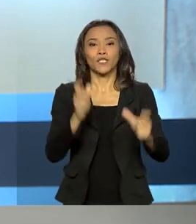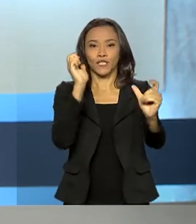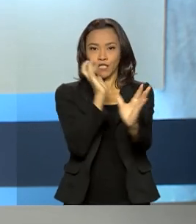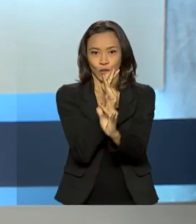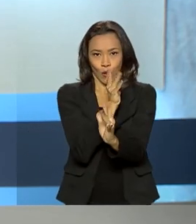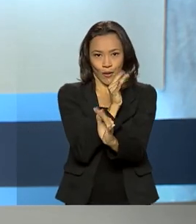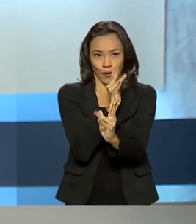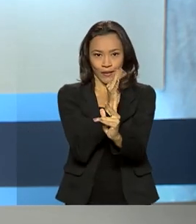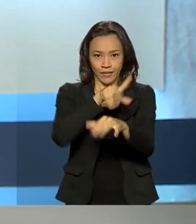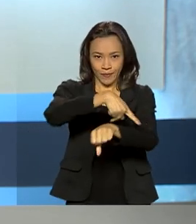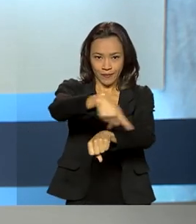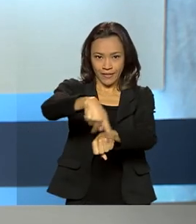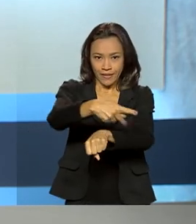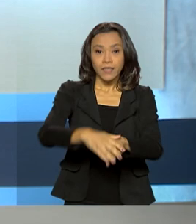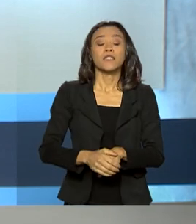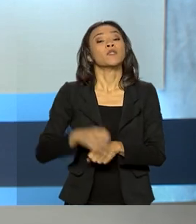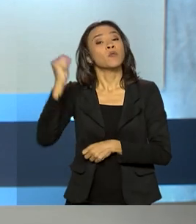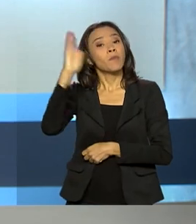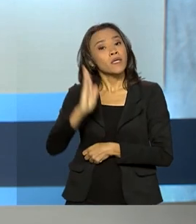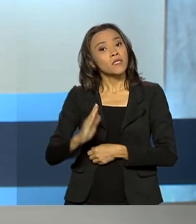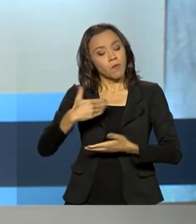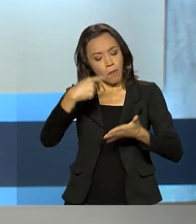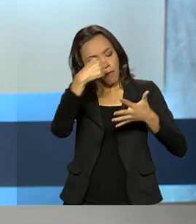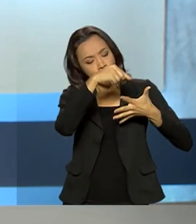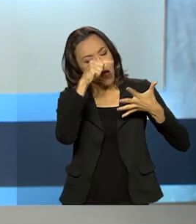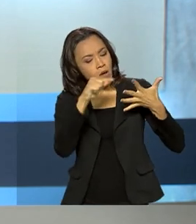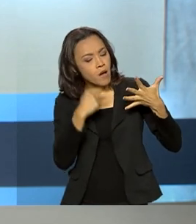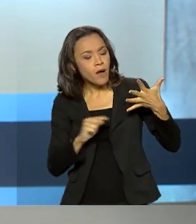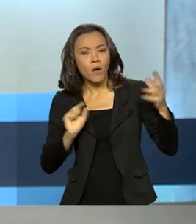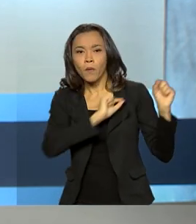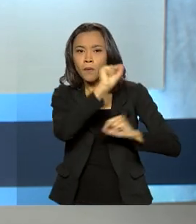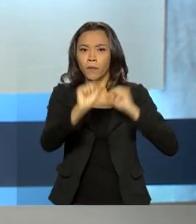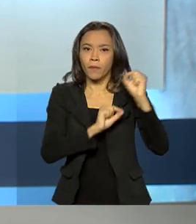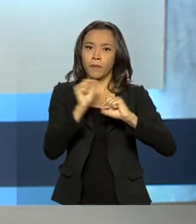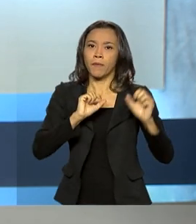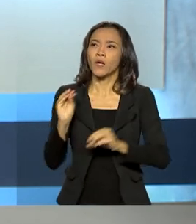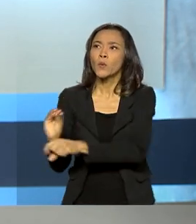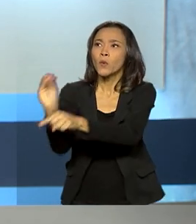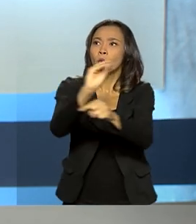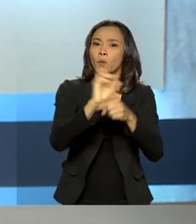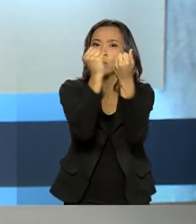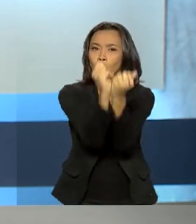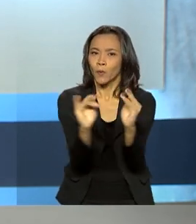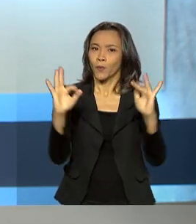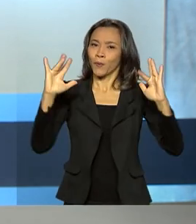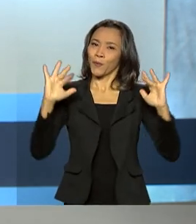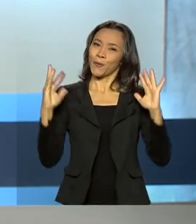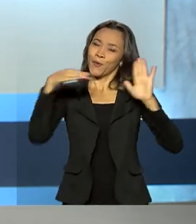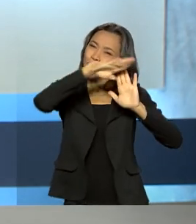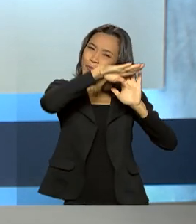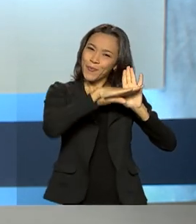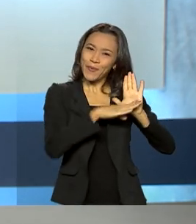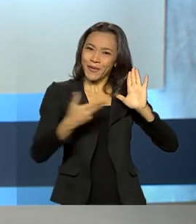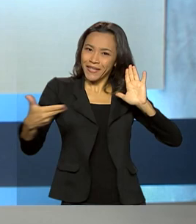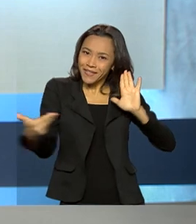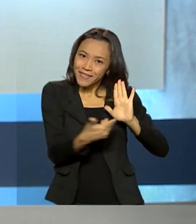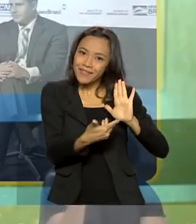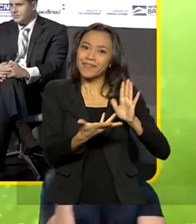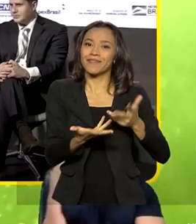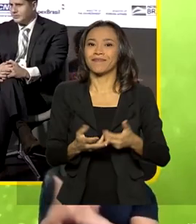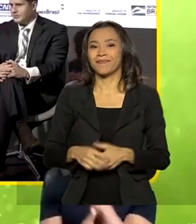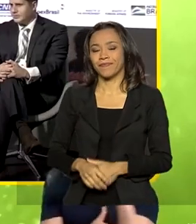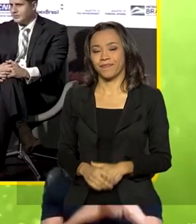brasileiro apresentou as principais ações para a preservação do meio ambiente, com destaque para o programa Floresta Mais Carbono.